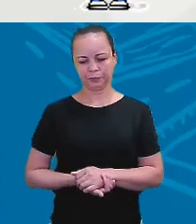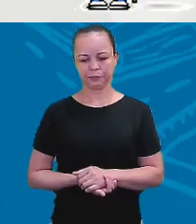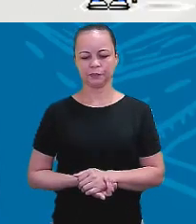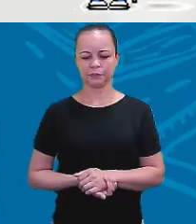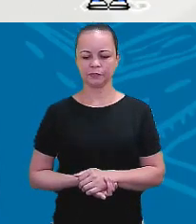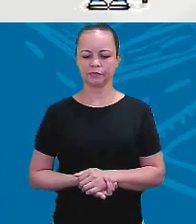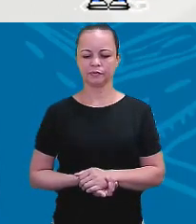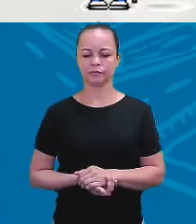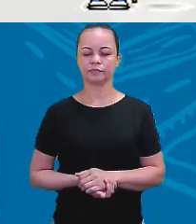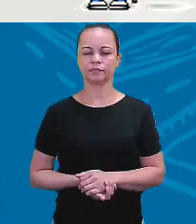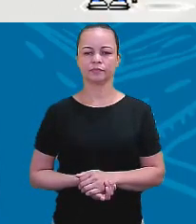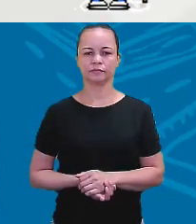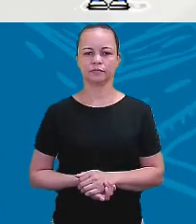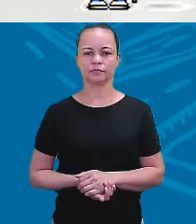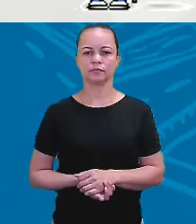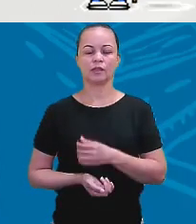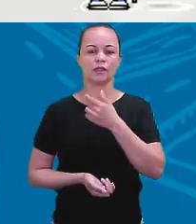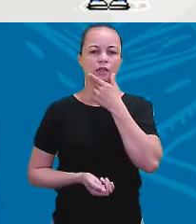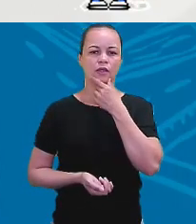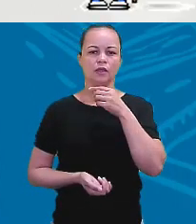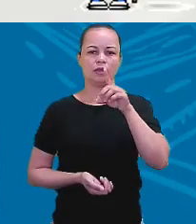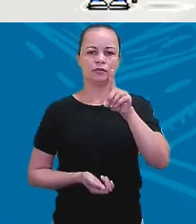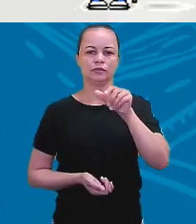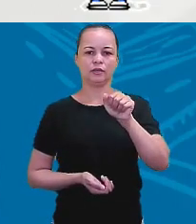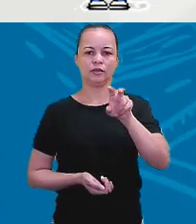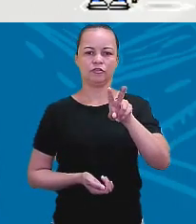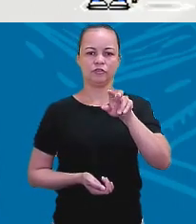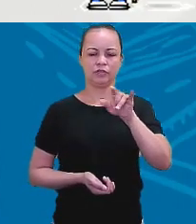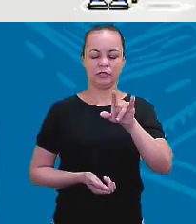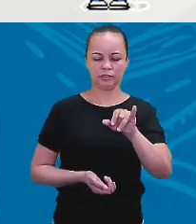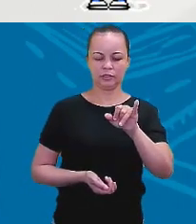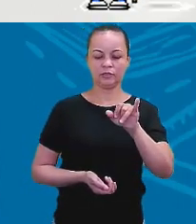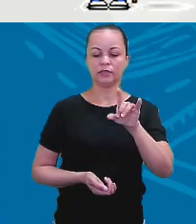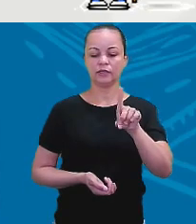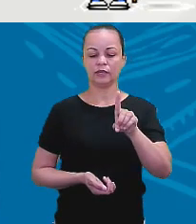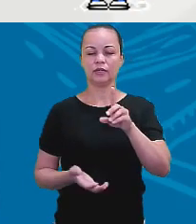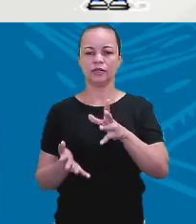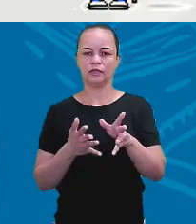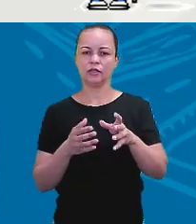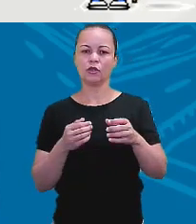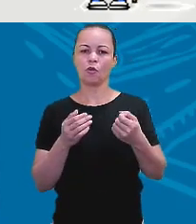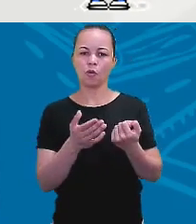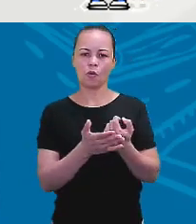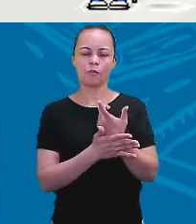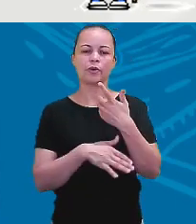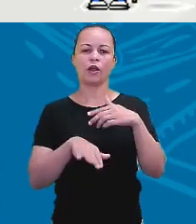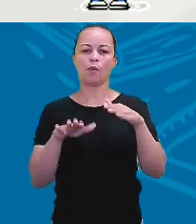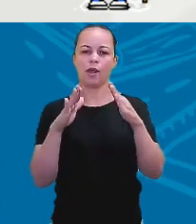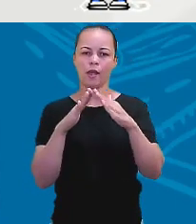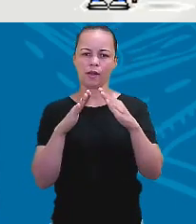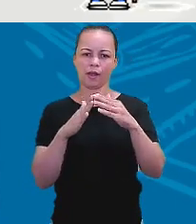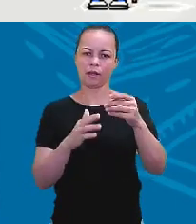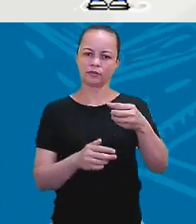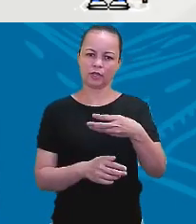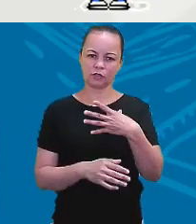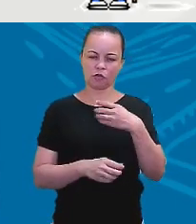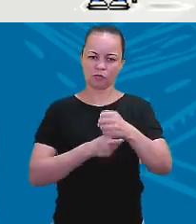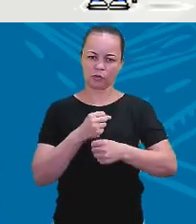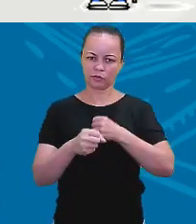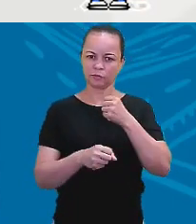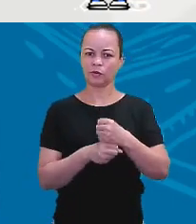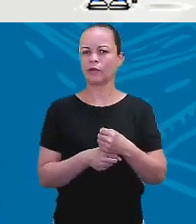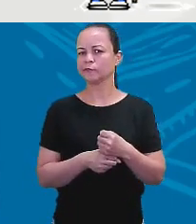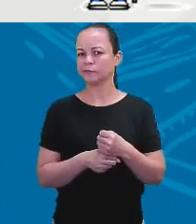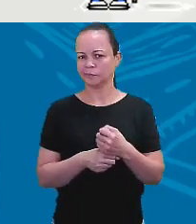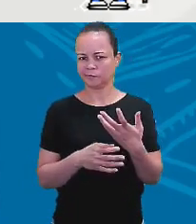will buy a new house next year. O David, ele vai comprar uma casa nova no próximo ano. Então, vai ser daqui a pouco. Está em novembro, né, gente?